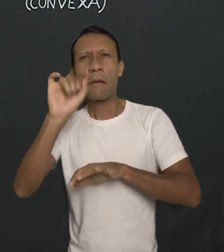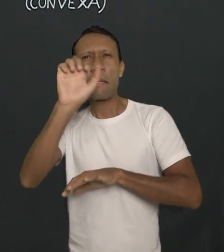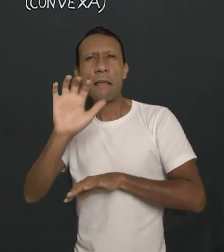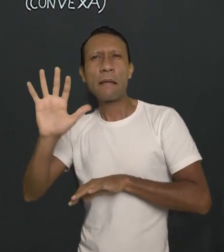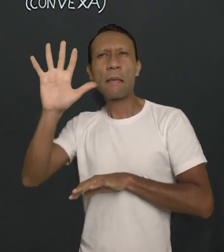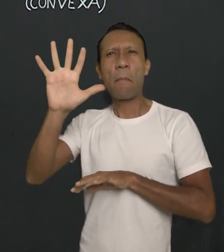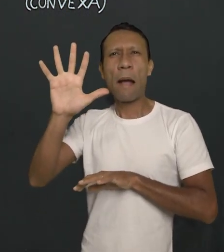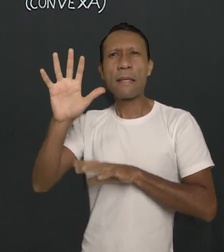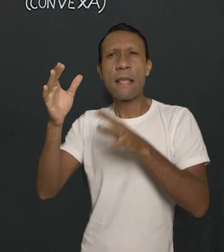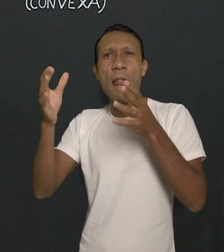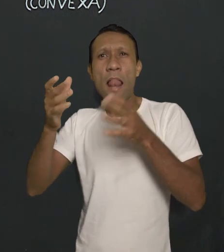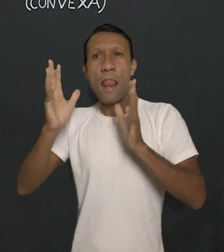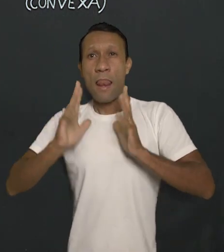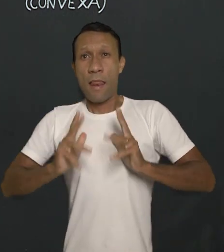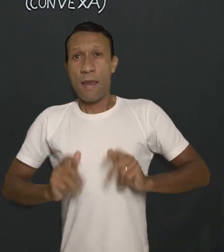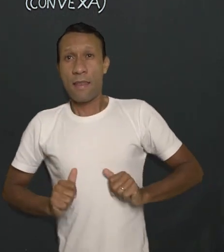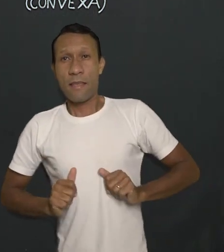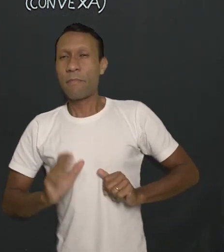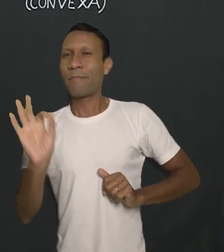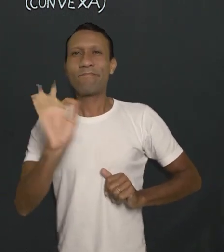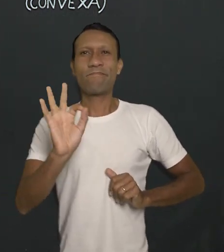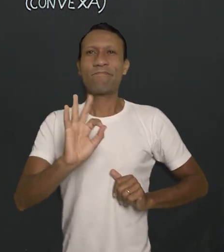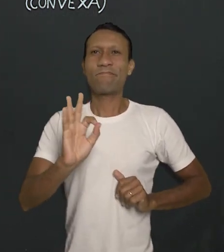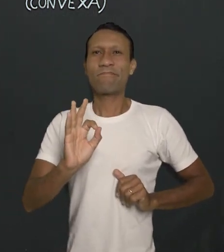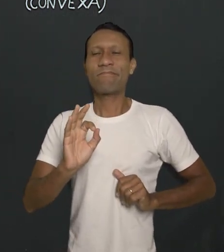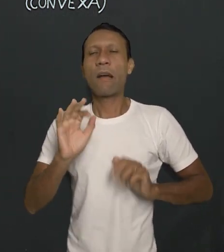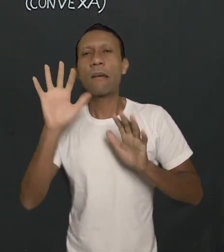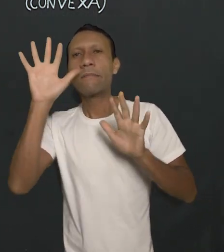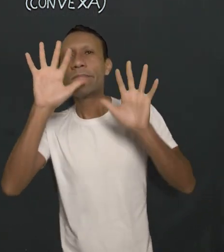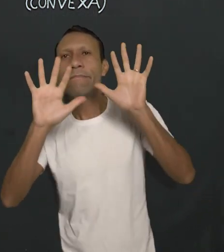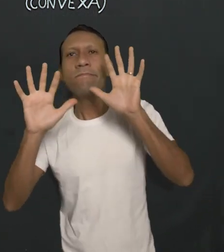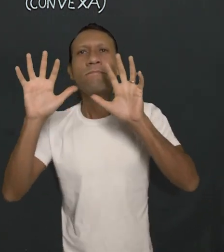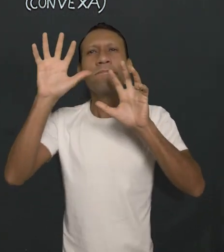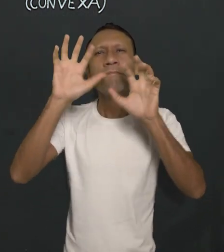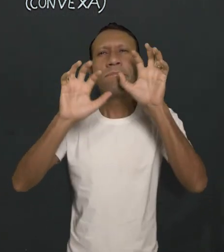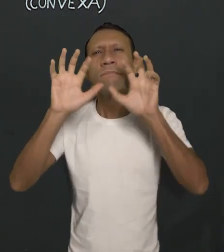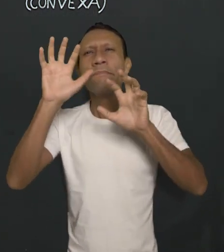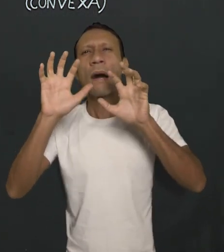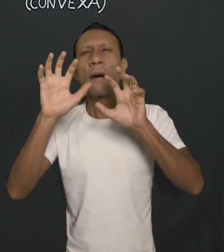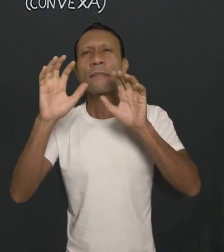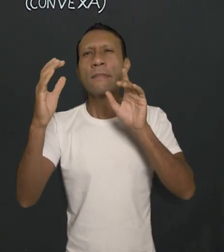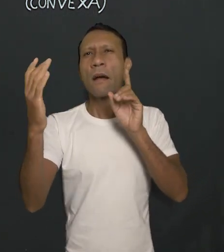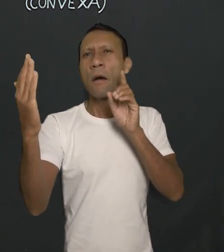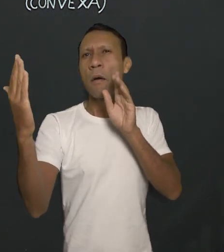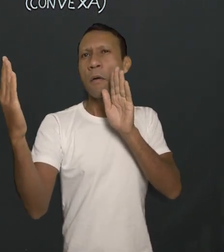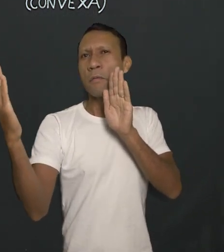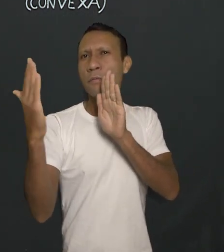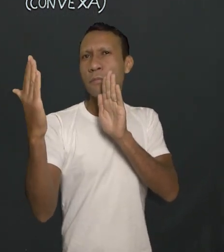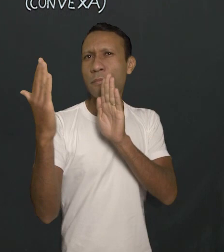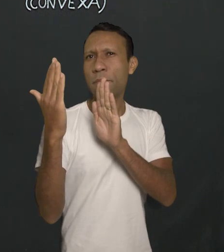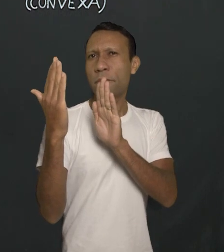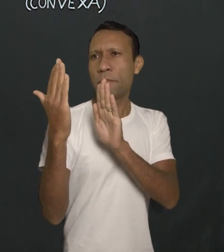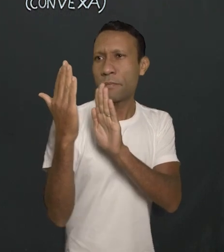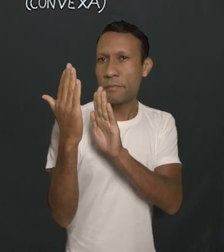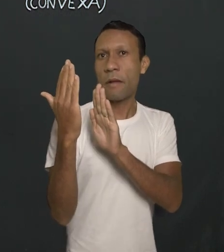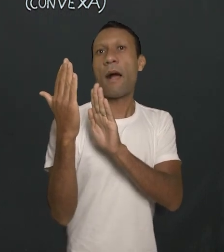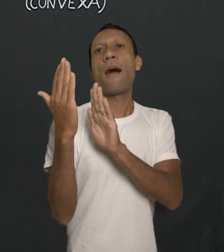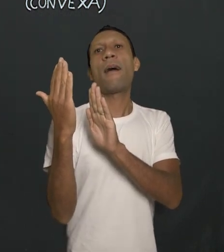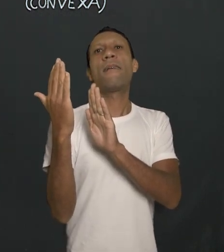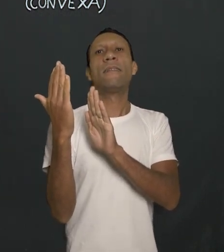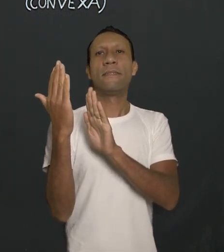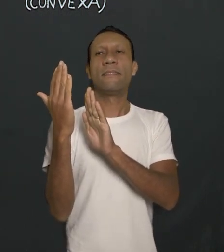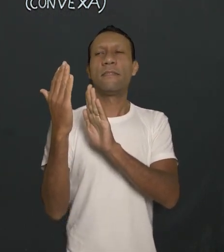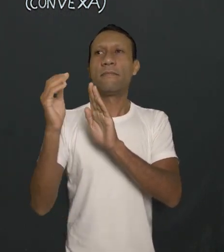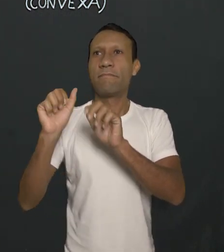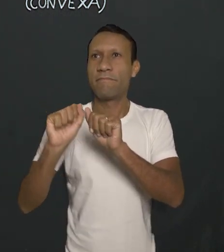Tem uma imagem, mas uma imagem não nítida. É embaçado. Então ele olha de longe, tudo embaçado. Quando ele olha de perto, como está